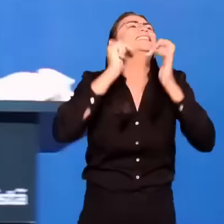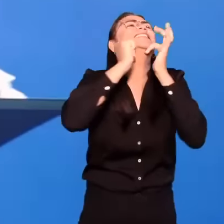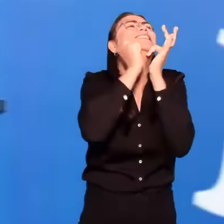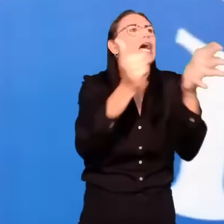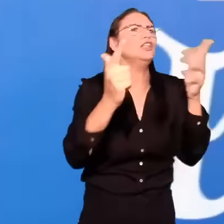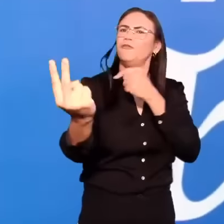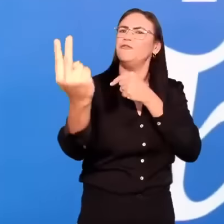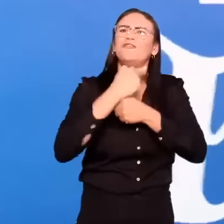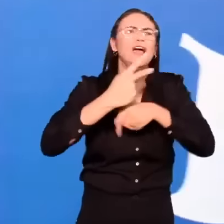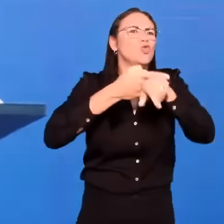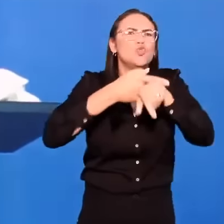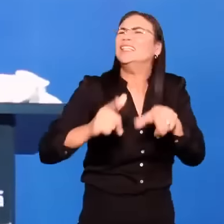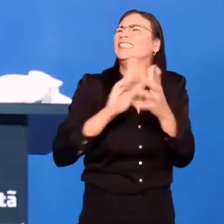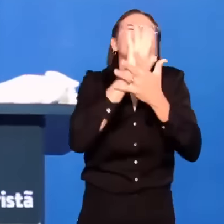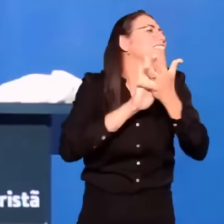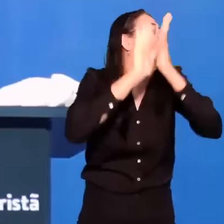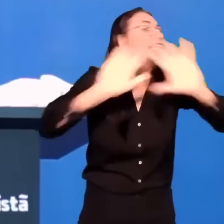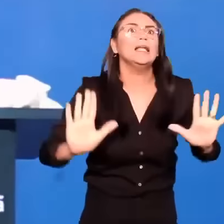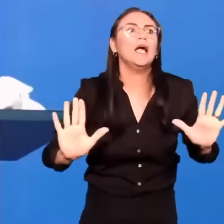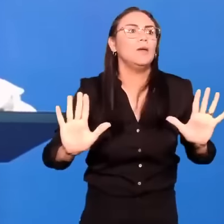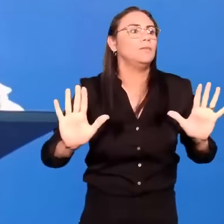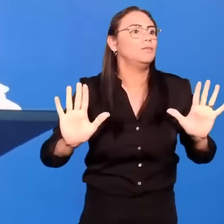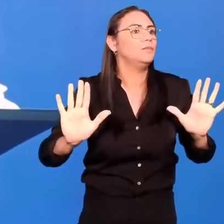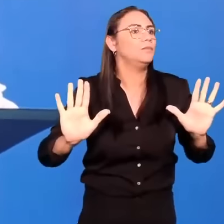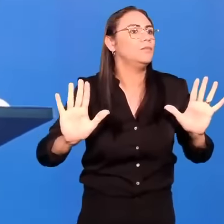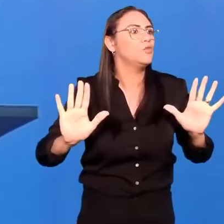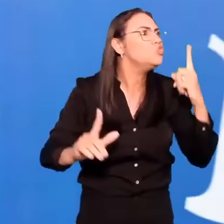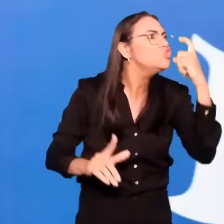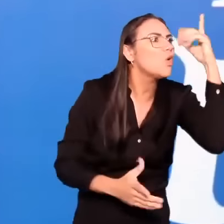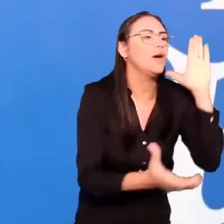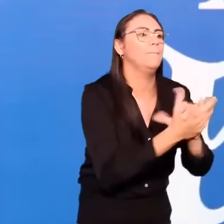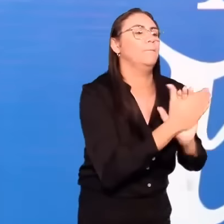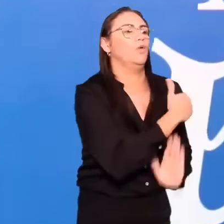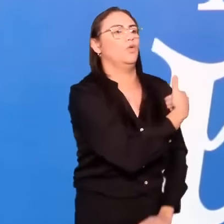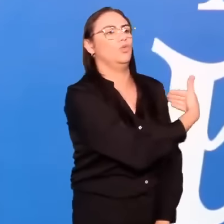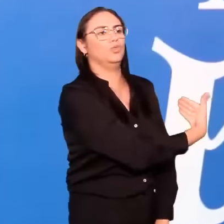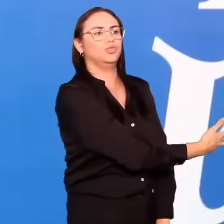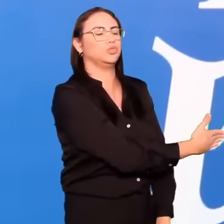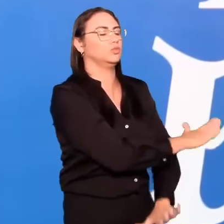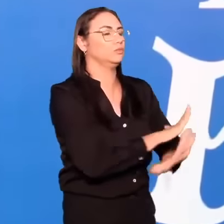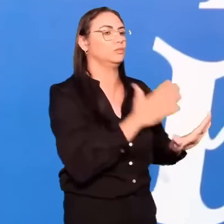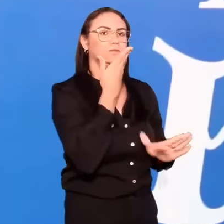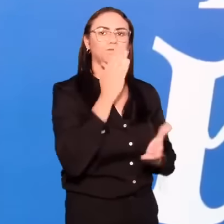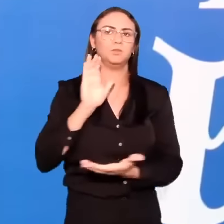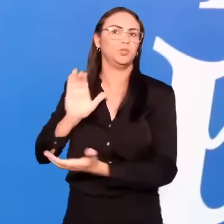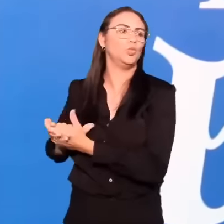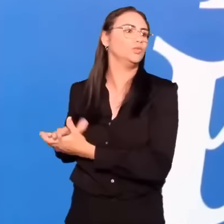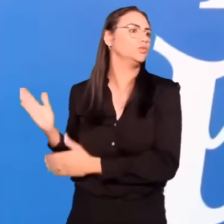dedo do seu corpo, excitar o seu corpo. Ninguém, exceto sua esposa ou seu marido.